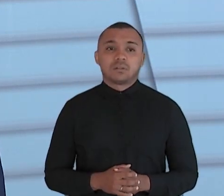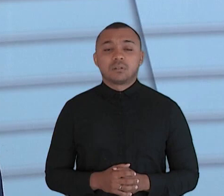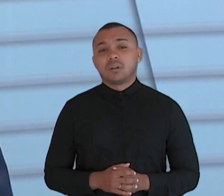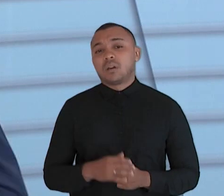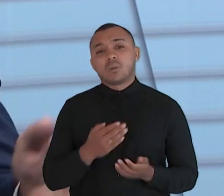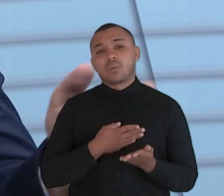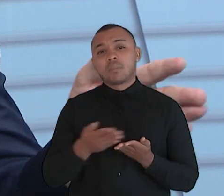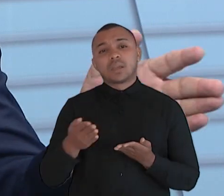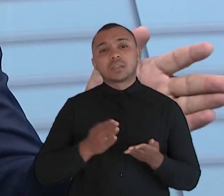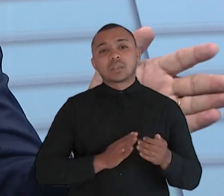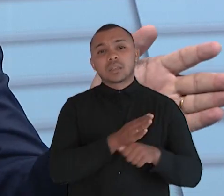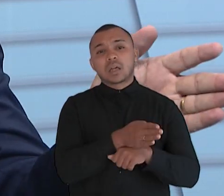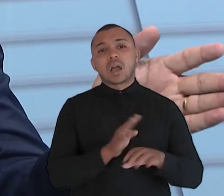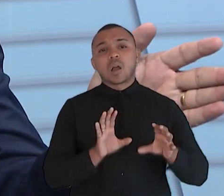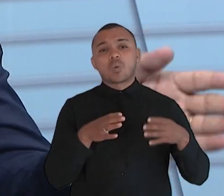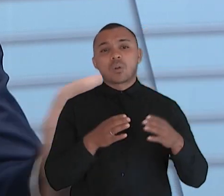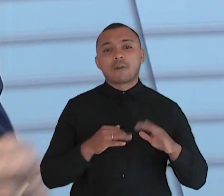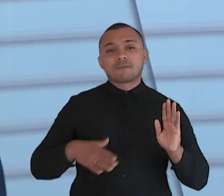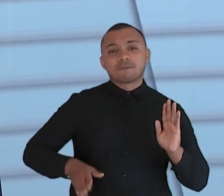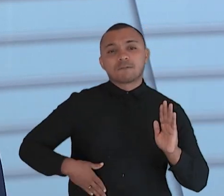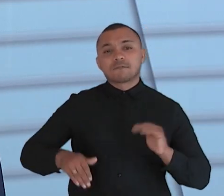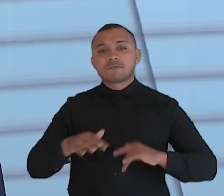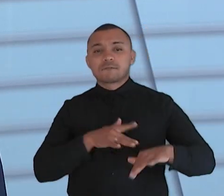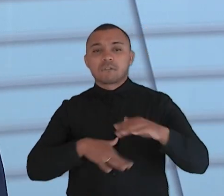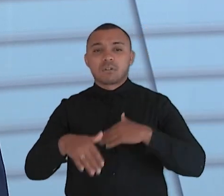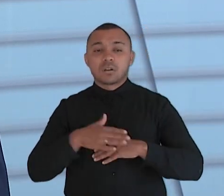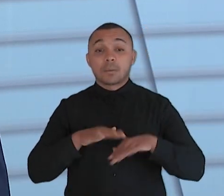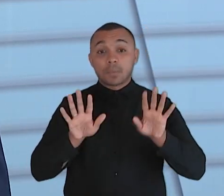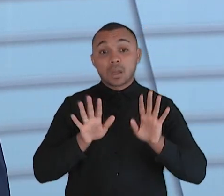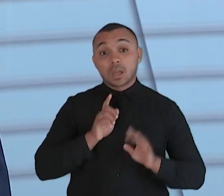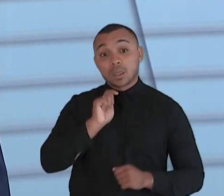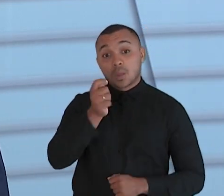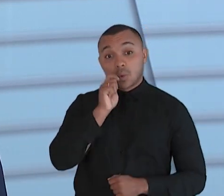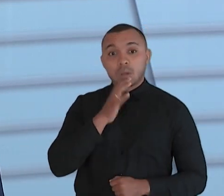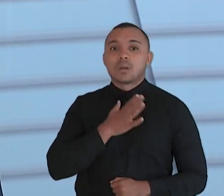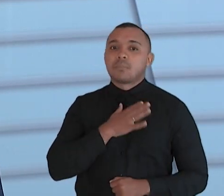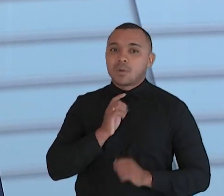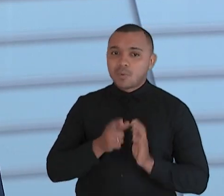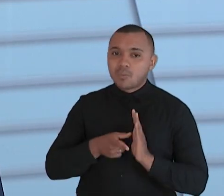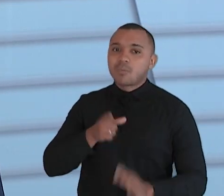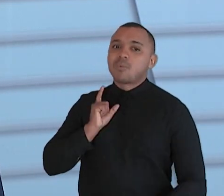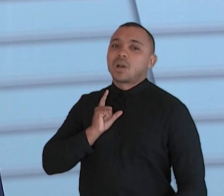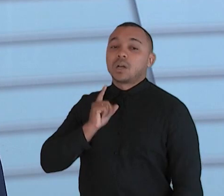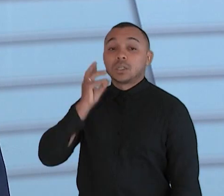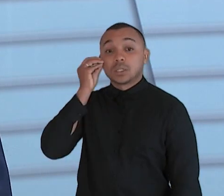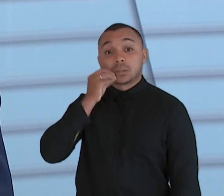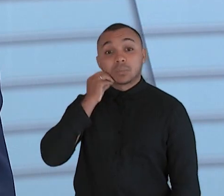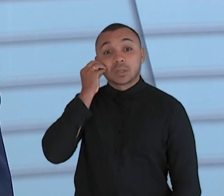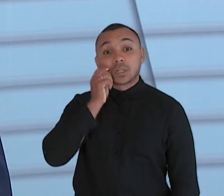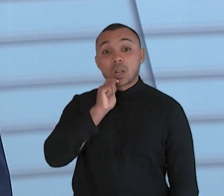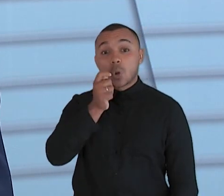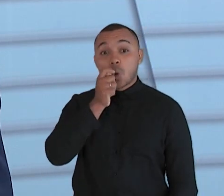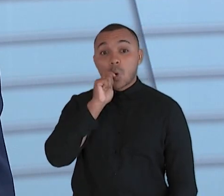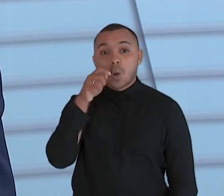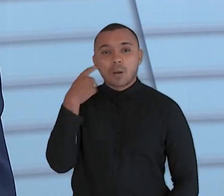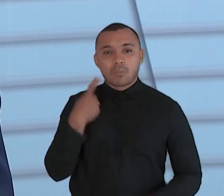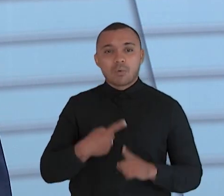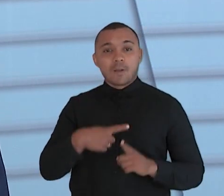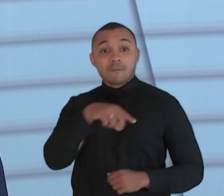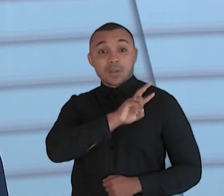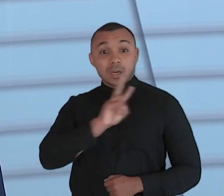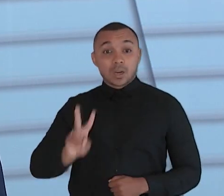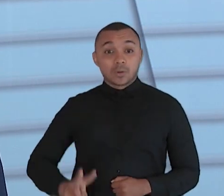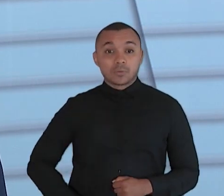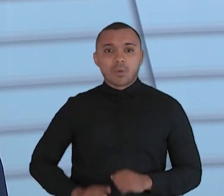entrando nesse crime. E com relação às drogas, eu tive uma experiência muito grande quando, antes de ser vereador, eu